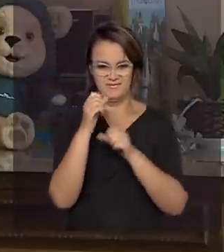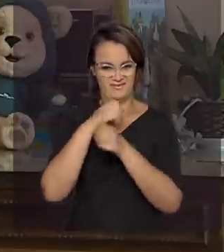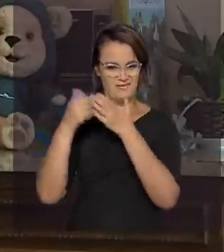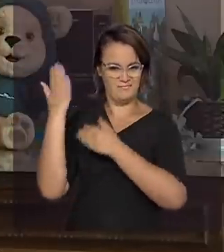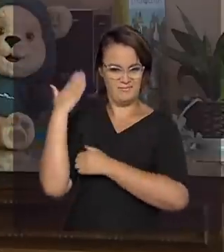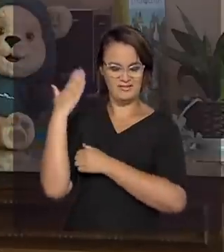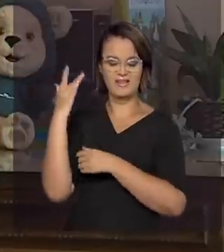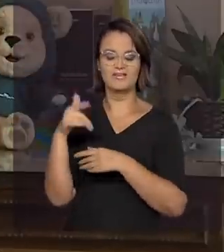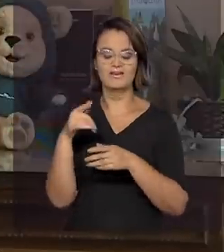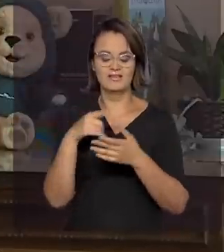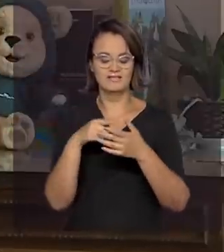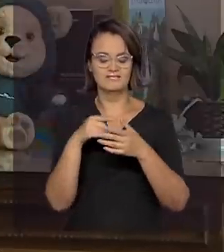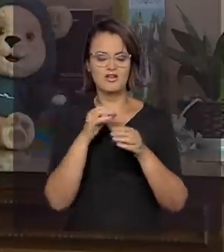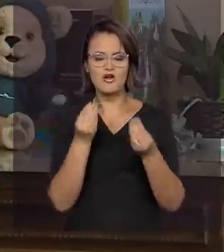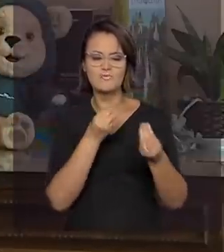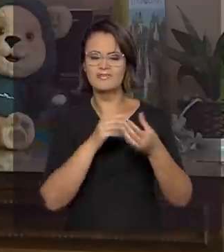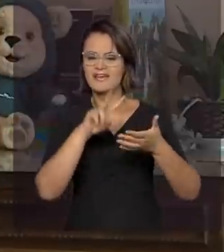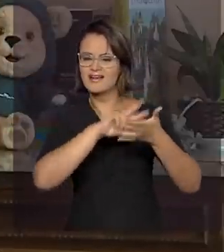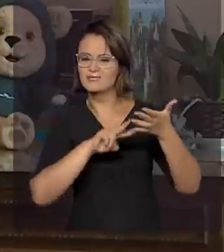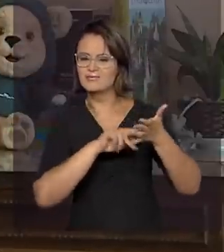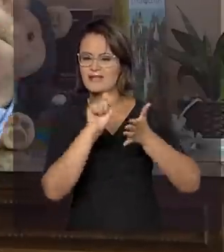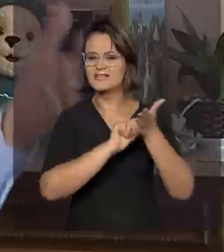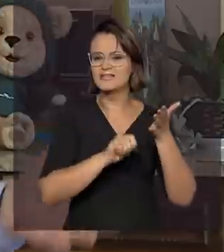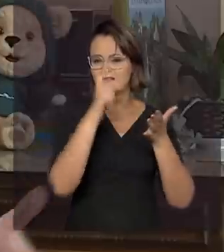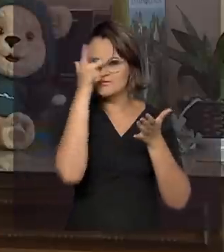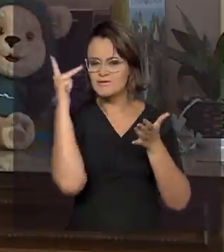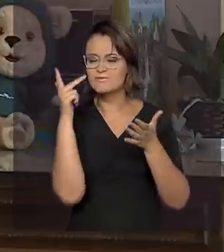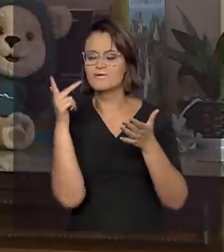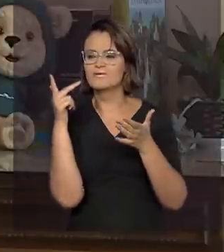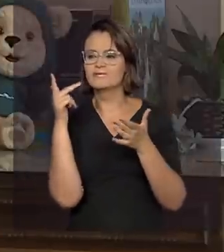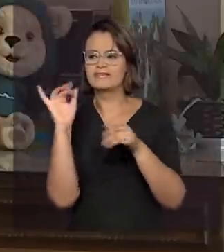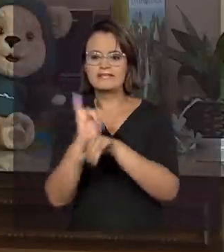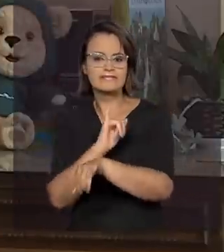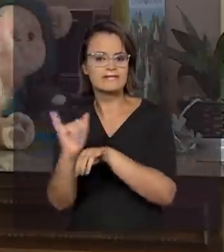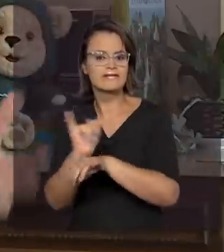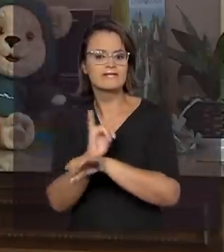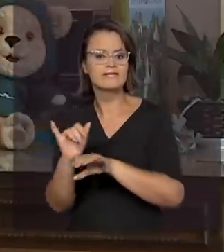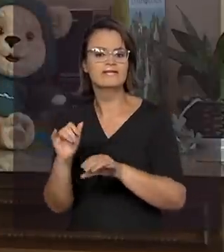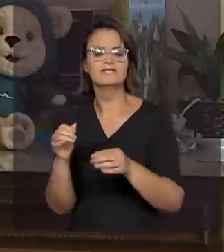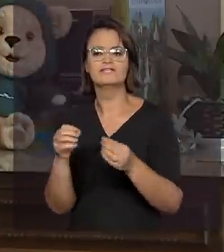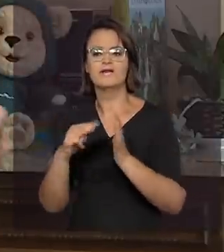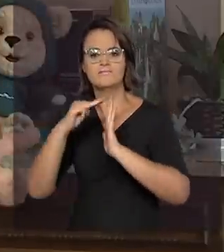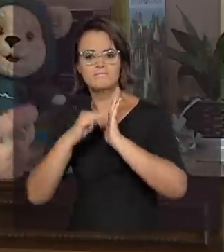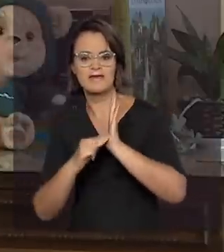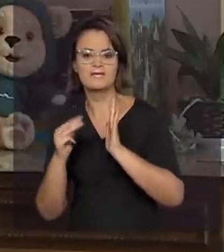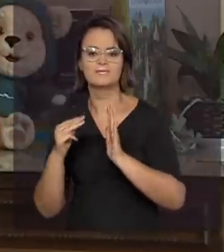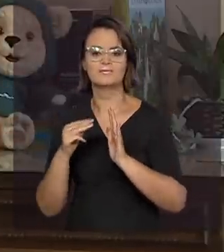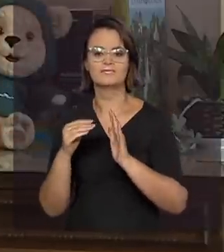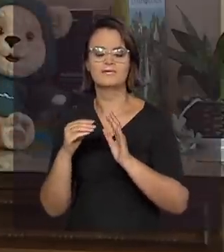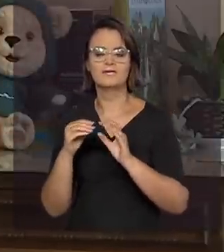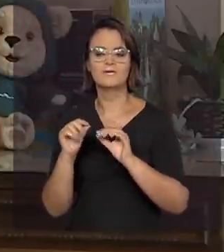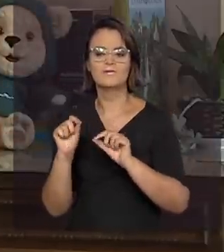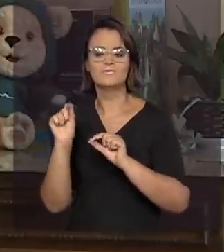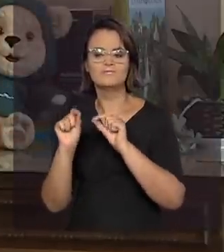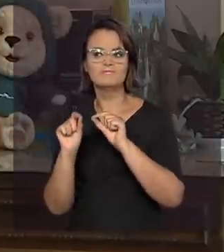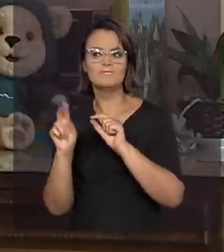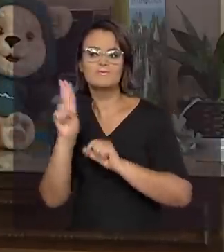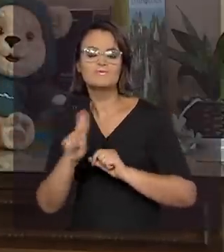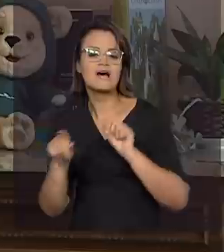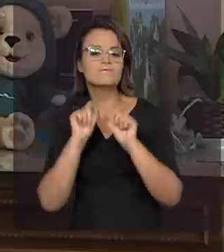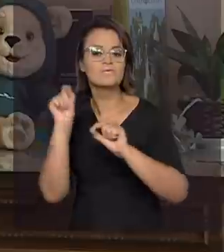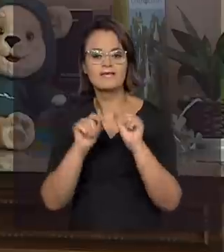do ensino da leitura e da escrita no Brasil, as abordagens, os métodos utilizados para